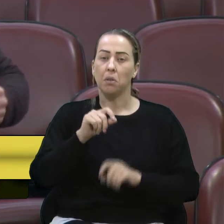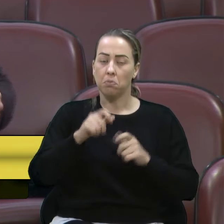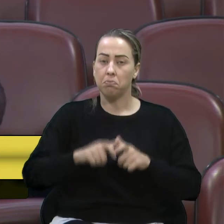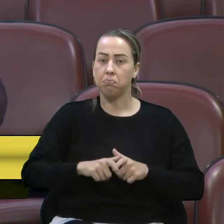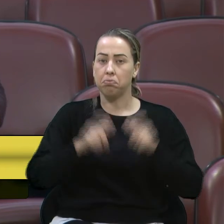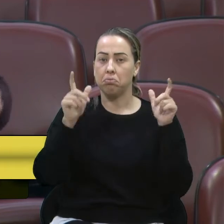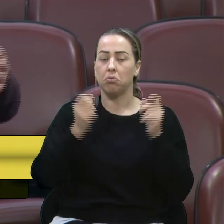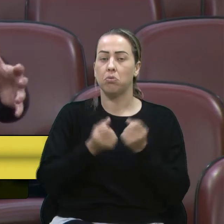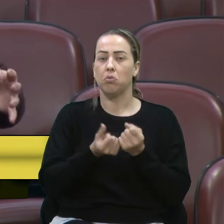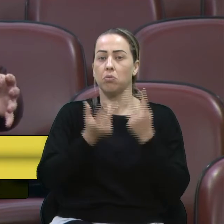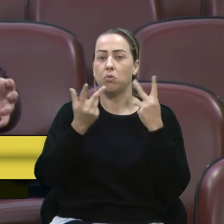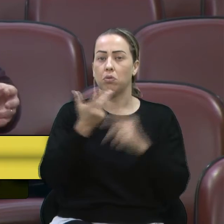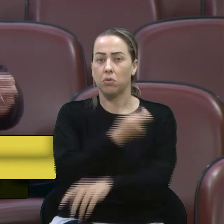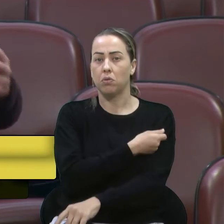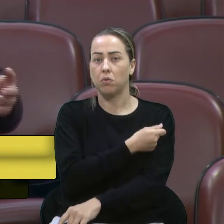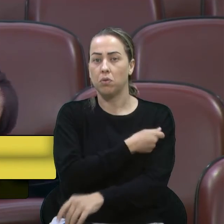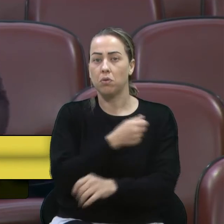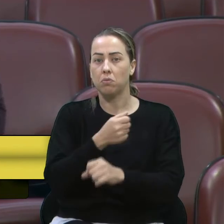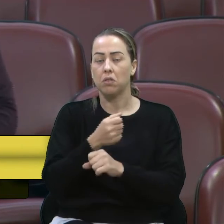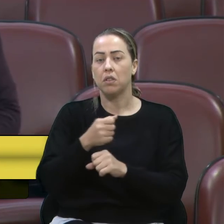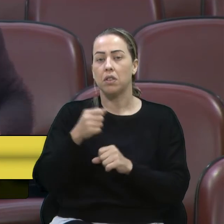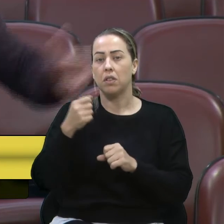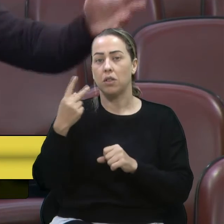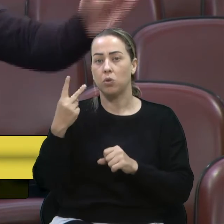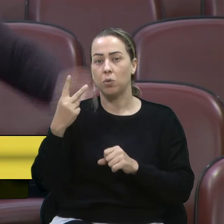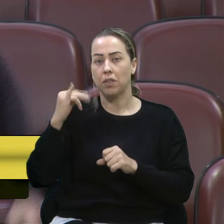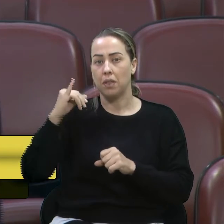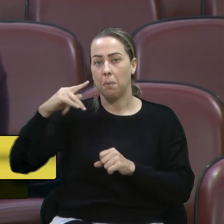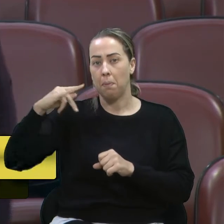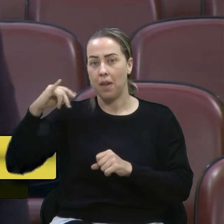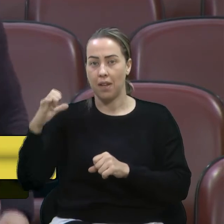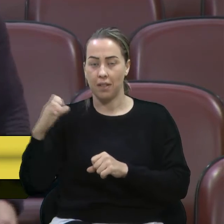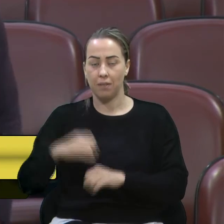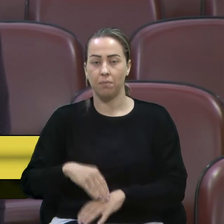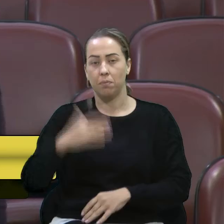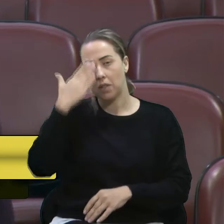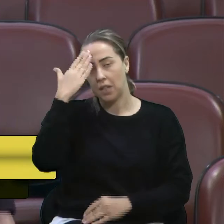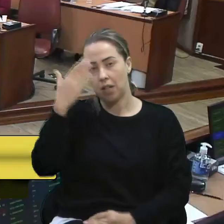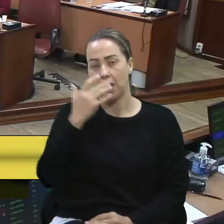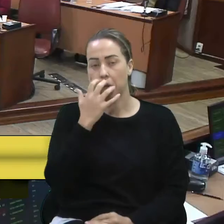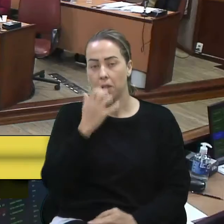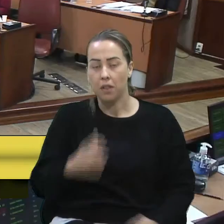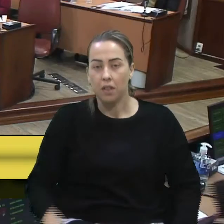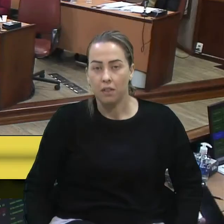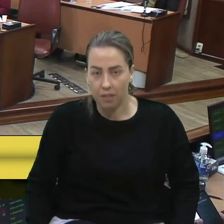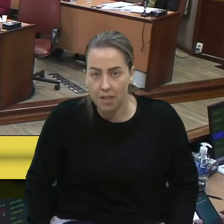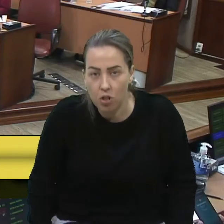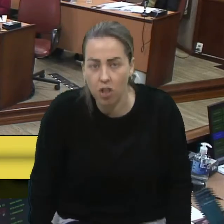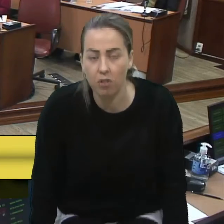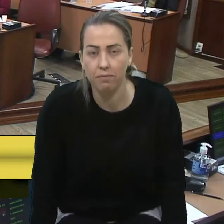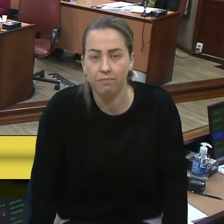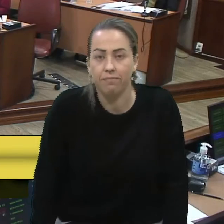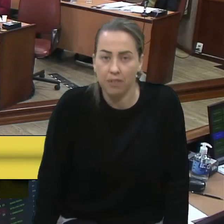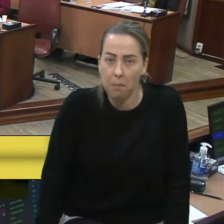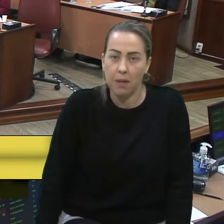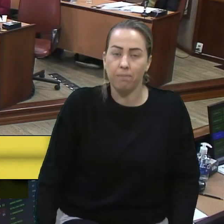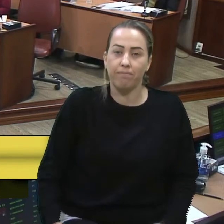grande número de vacinados durante o dia, nas duas EPIs. Era isso, obrigado, vereador Camiles. Obrigado, só para finalizar,